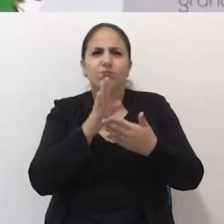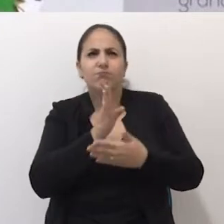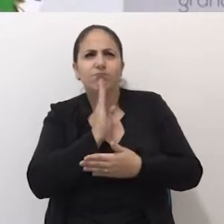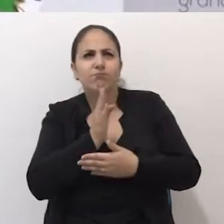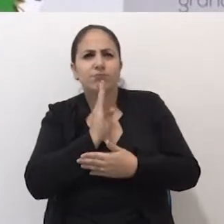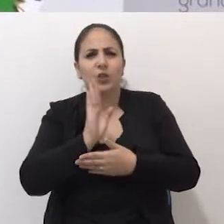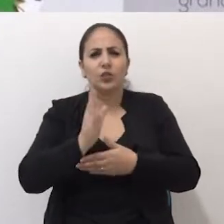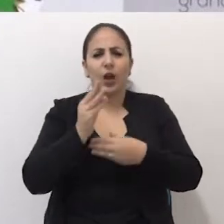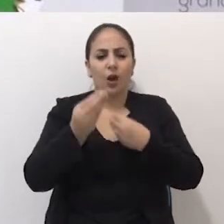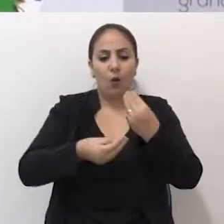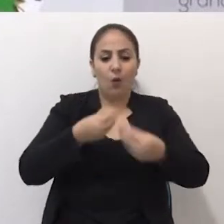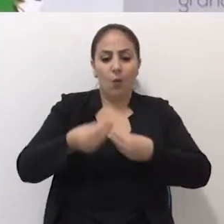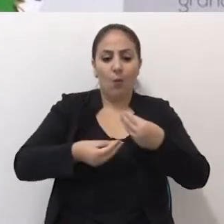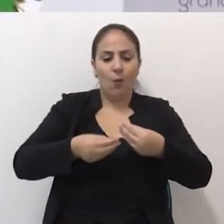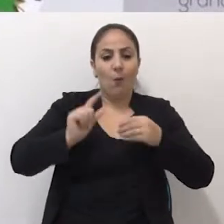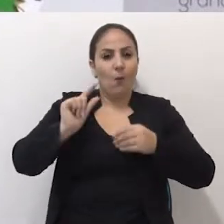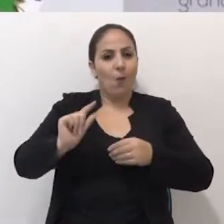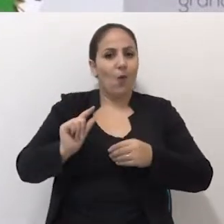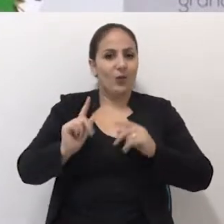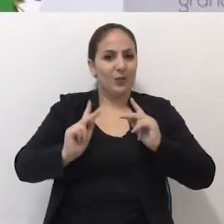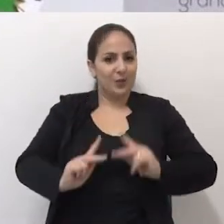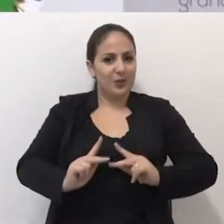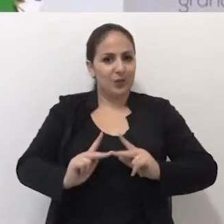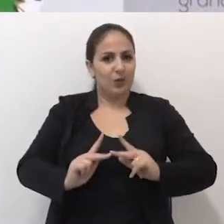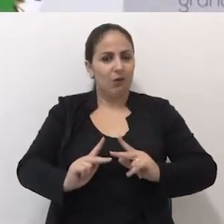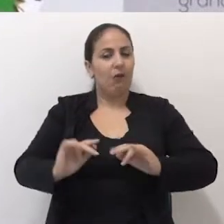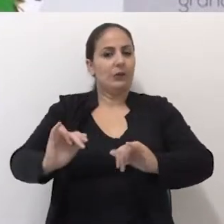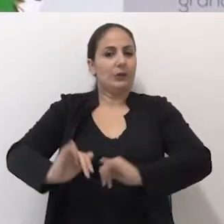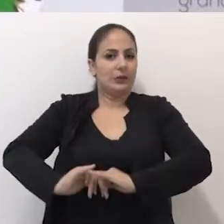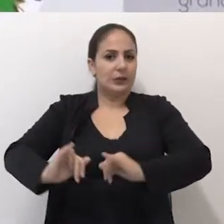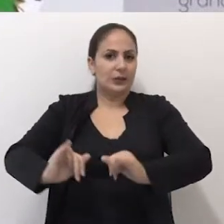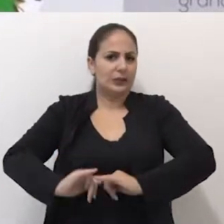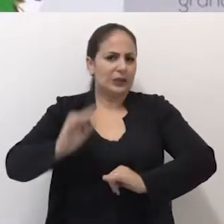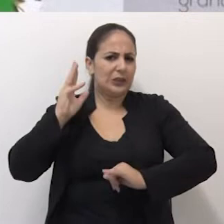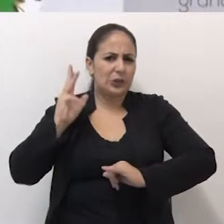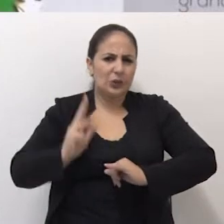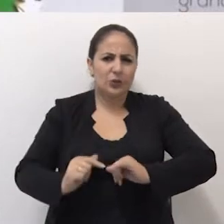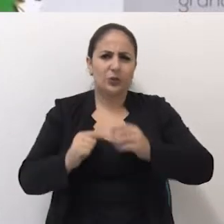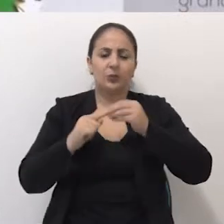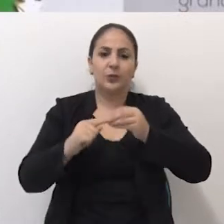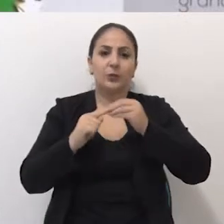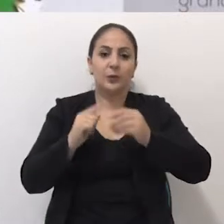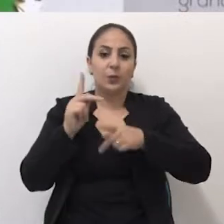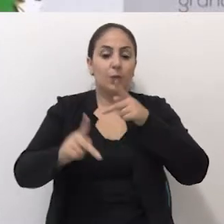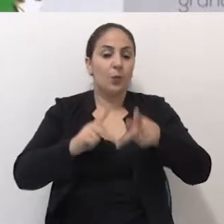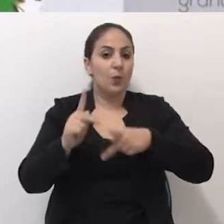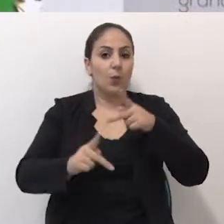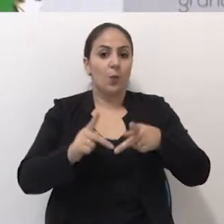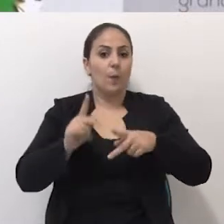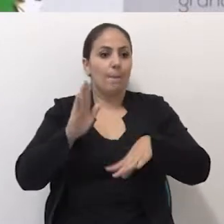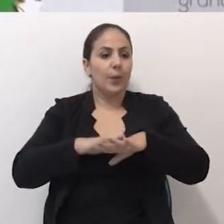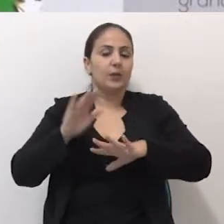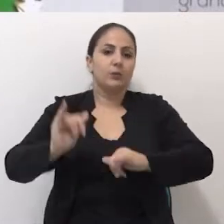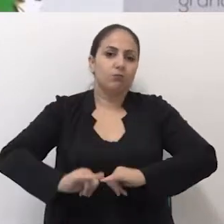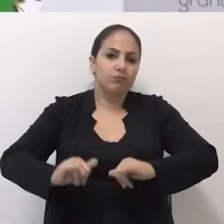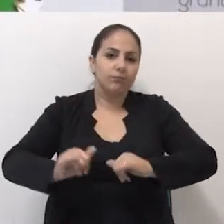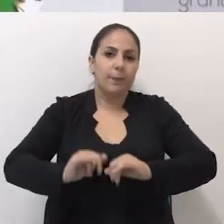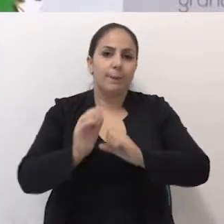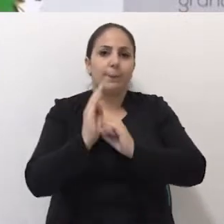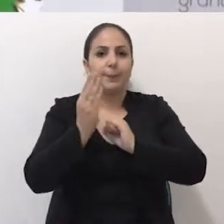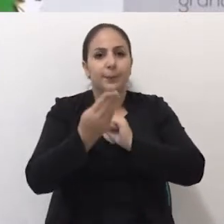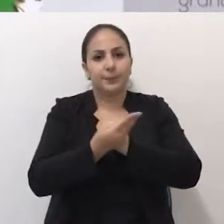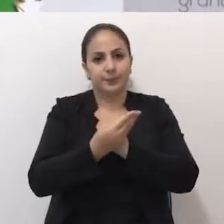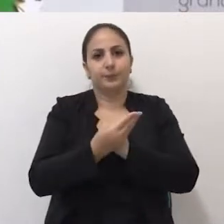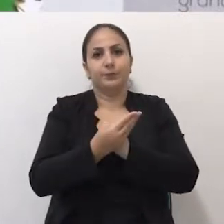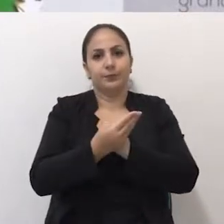gente conhece como poucos o sofrimento, principalmente do povo mais sofrido